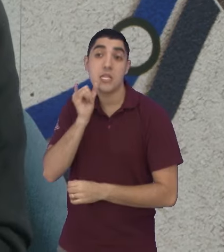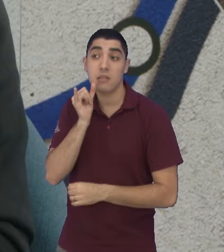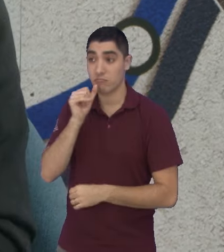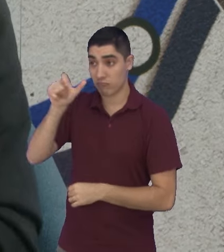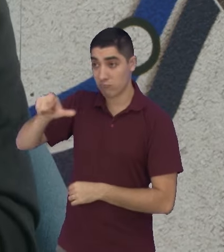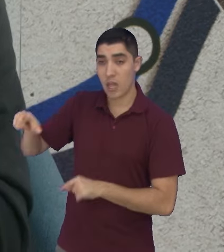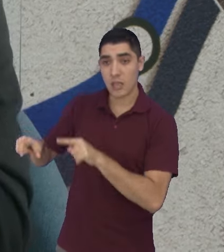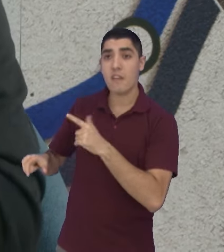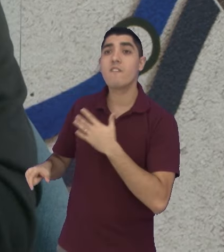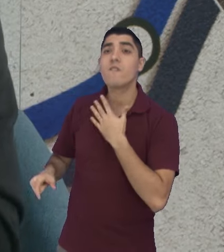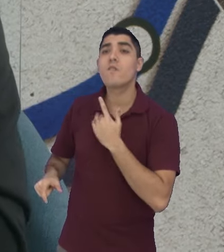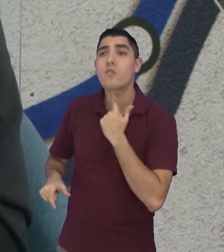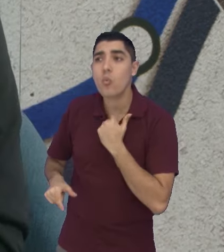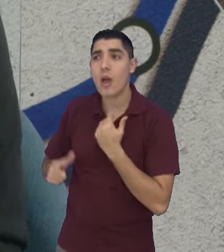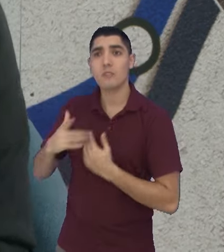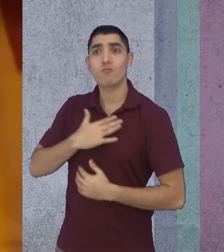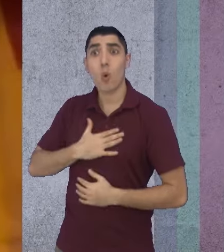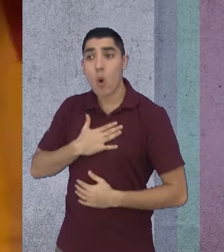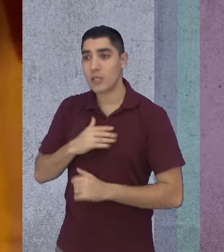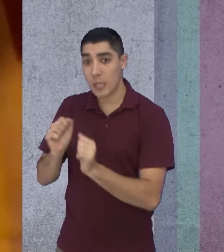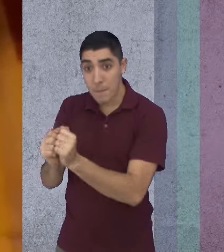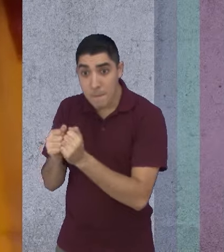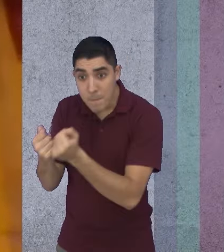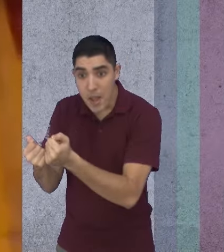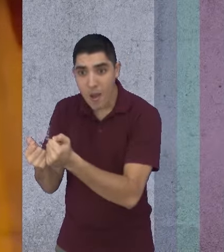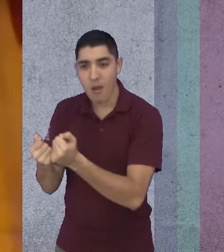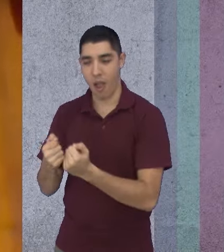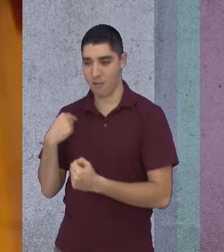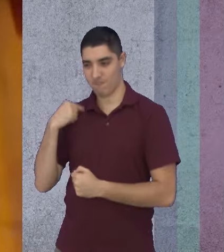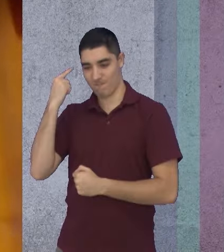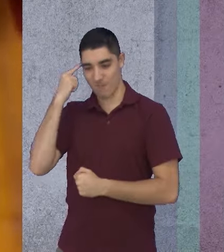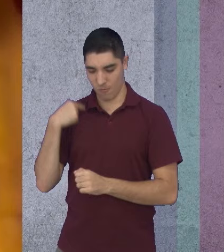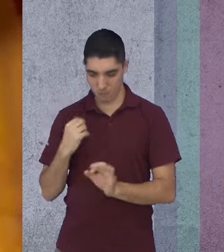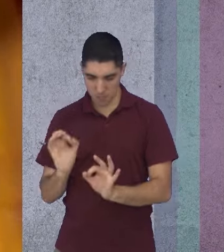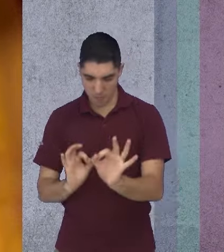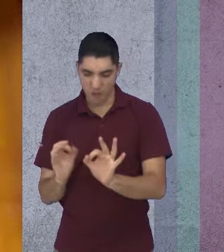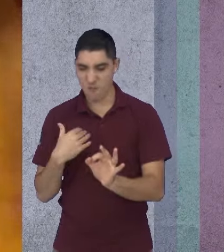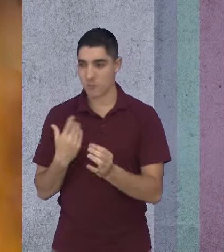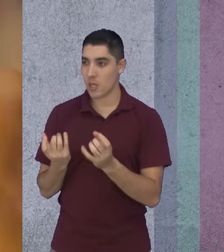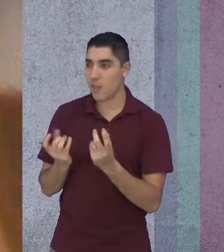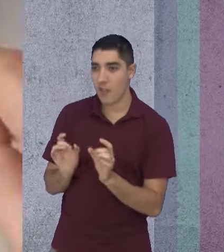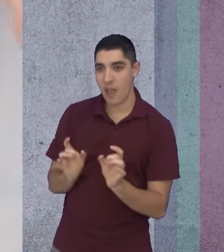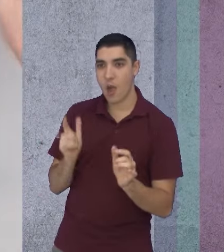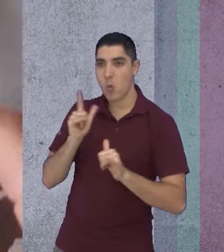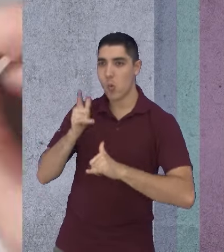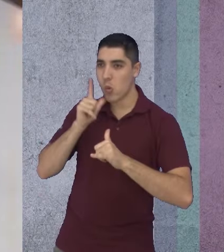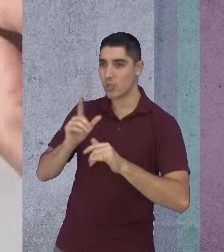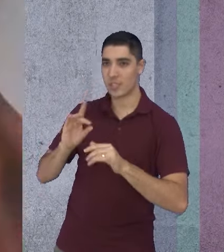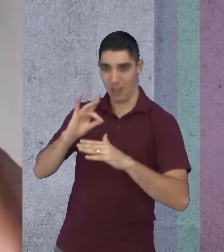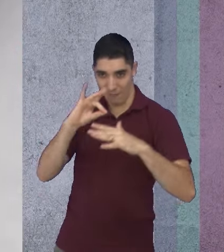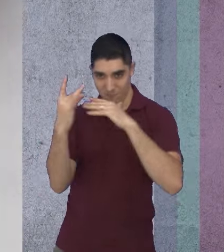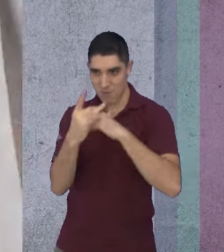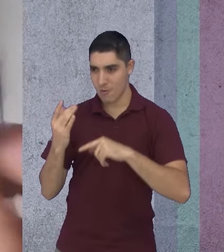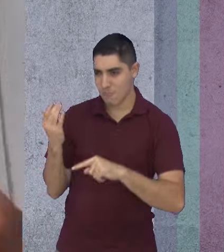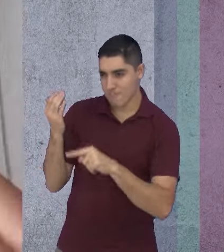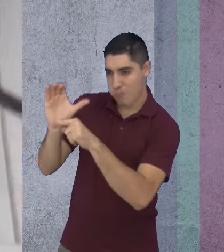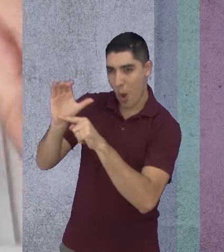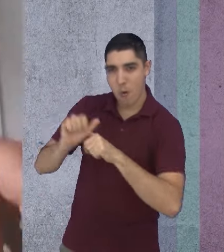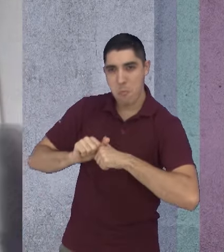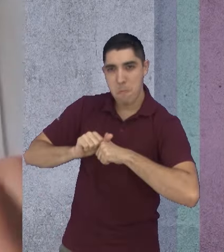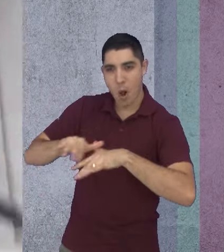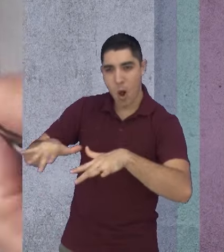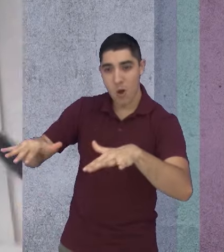O pessoal está com vontade de comer pão, de ver pão, você tem que divulgar aquilo. Então, as redes sociais é muito aliada na questão de